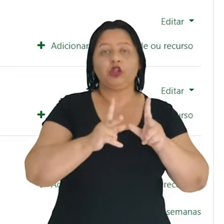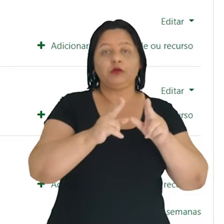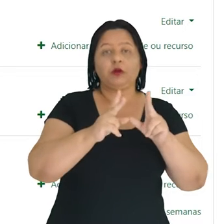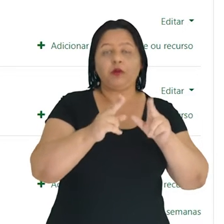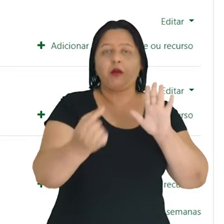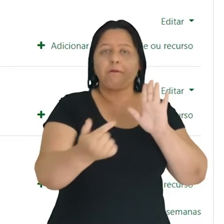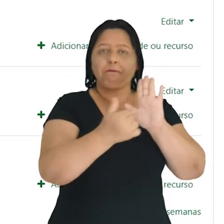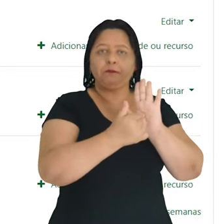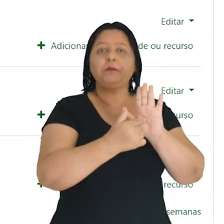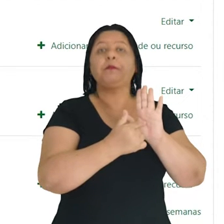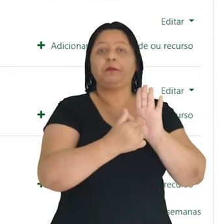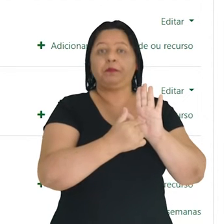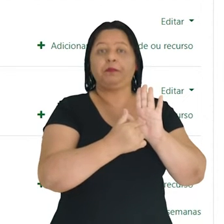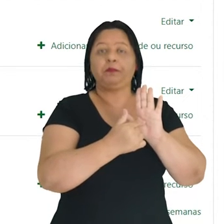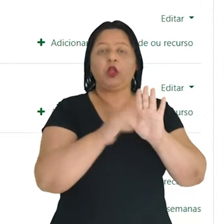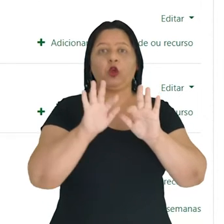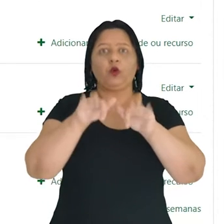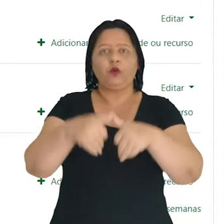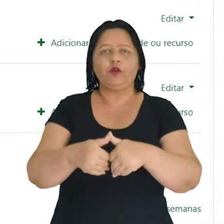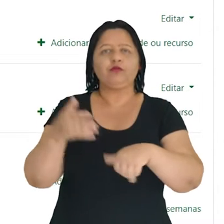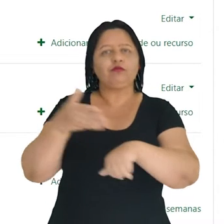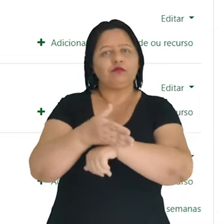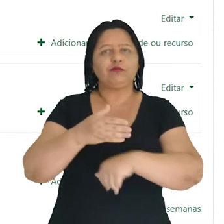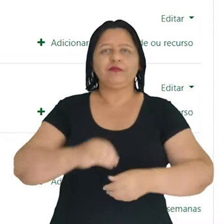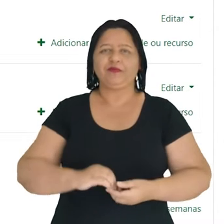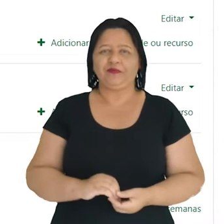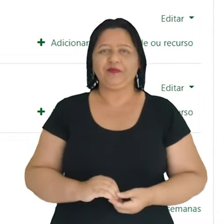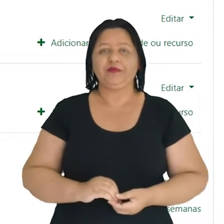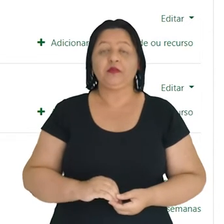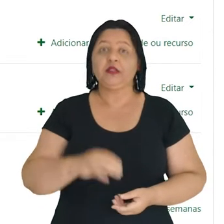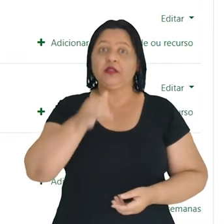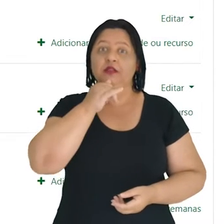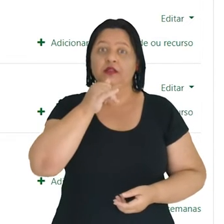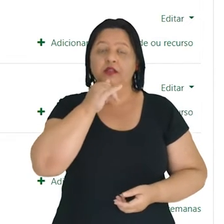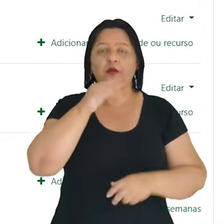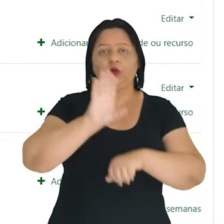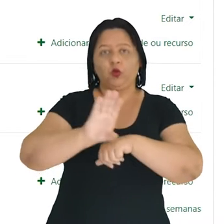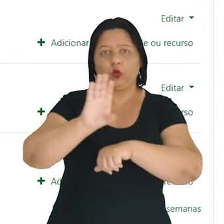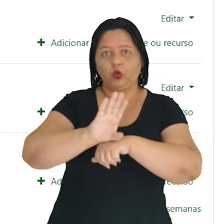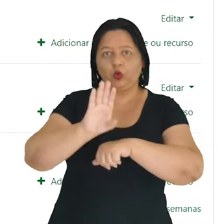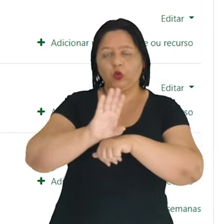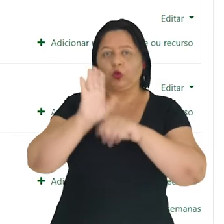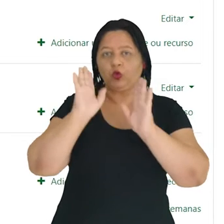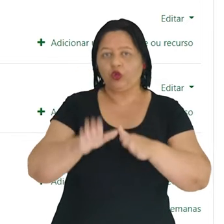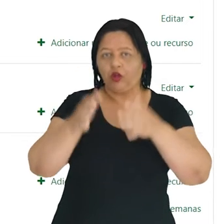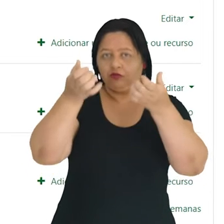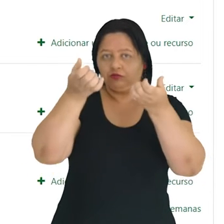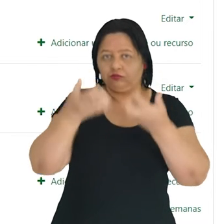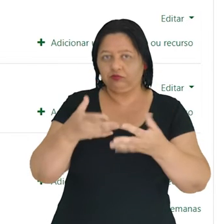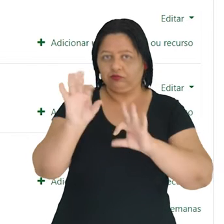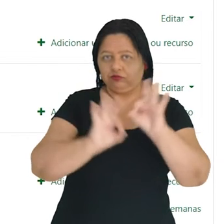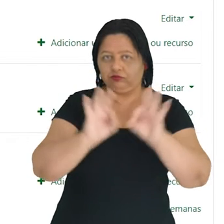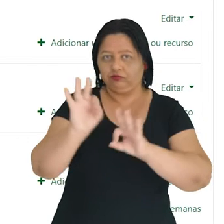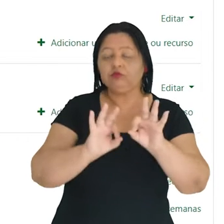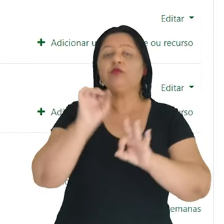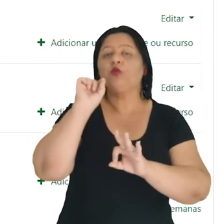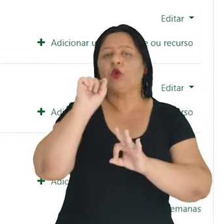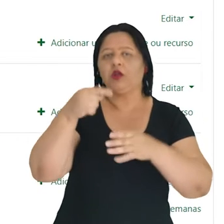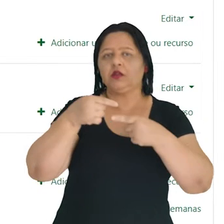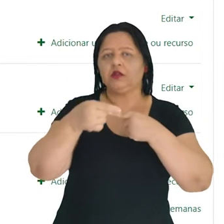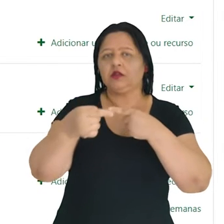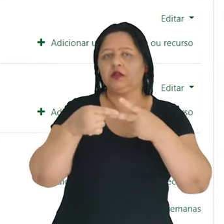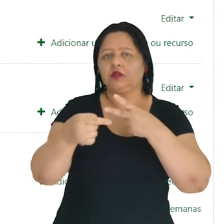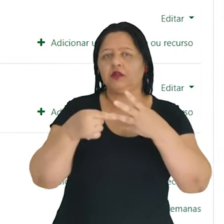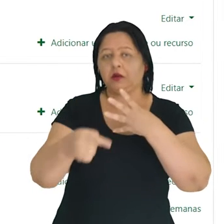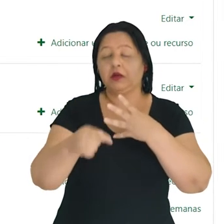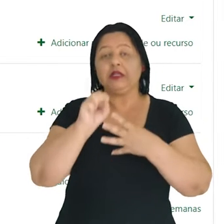editar. Ao final, Enter. Então, por exemplo, aqui o curso está configurado por semanas.